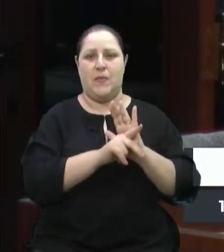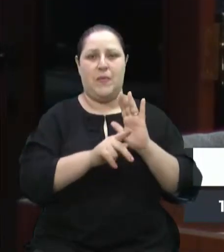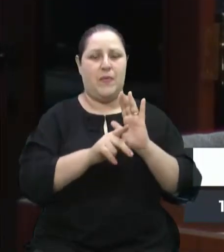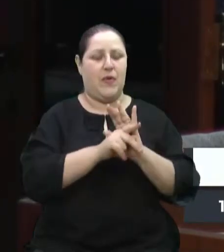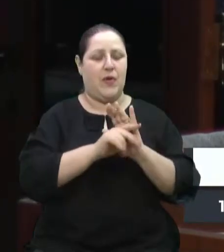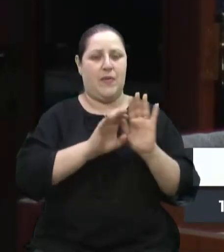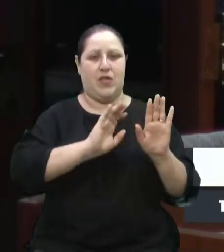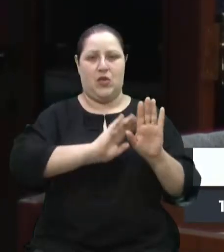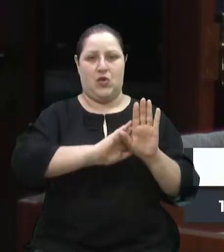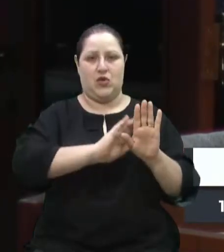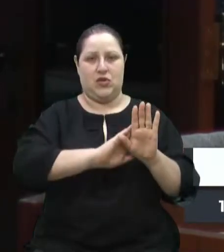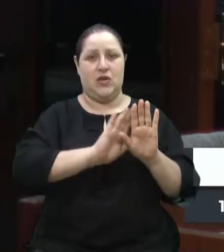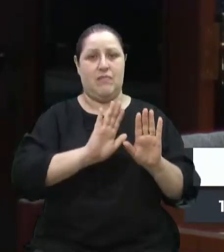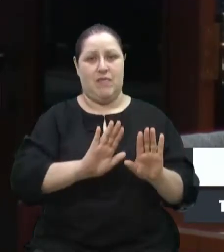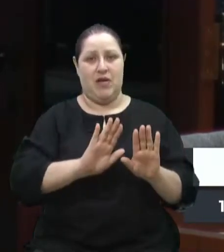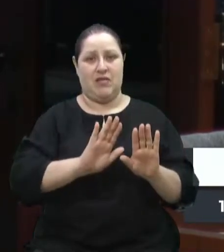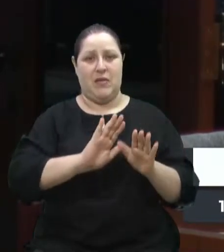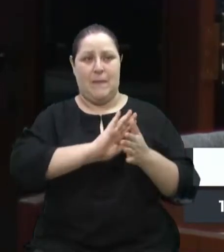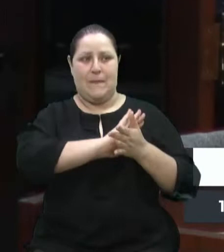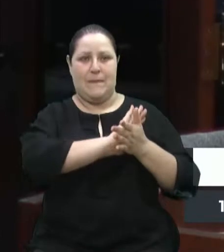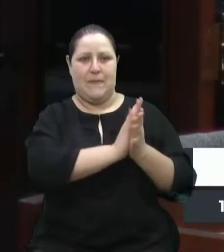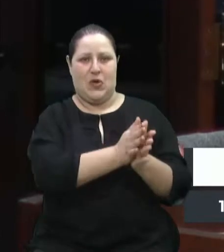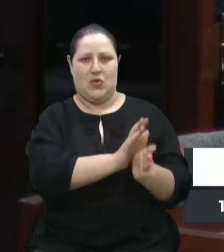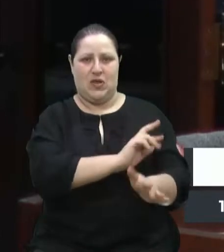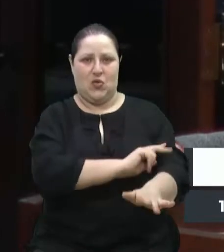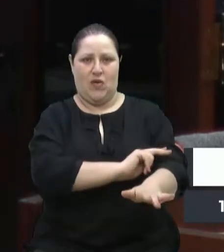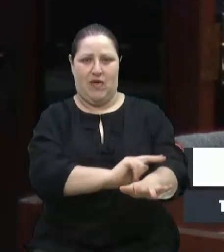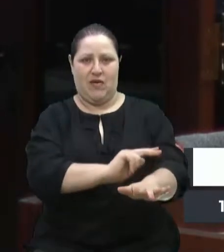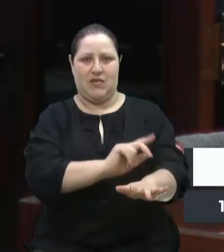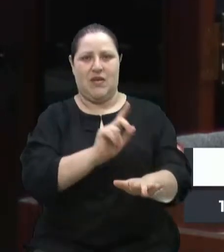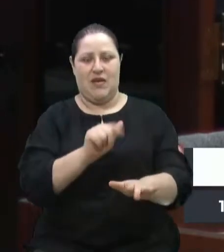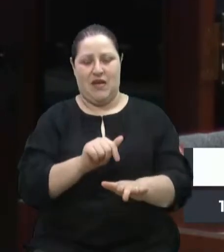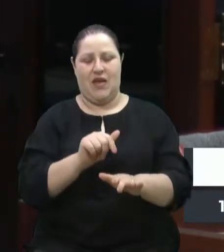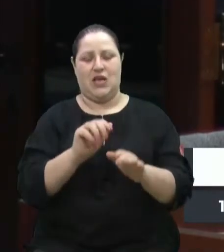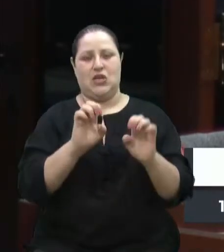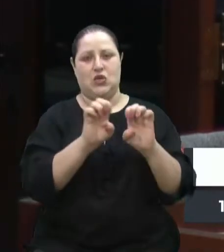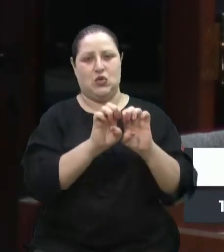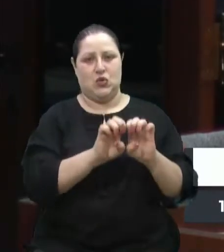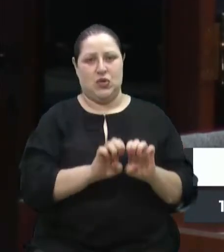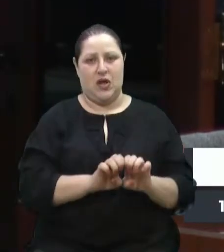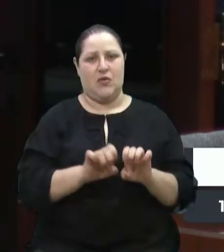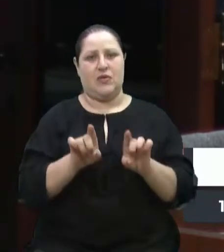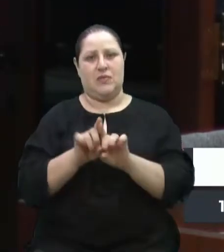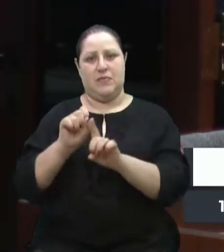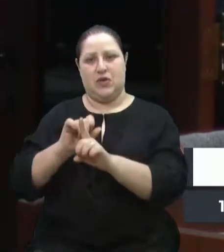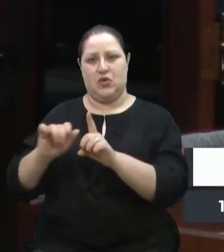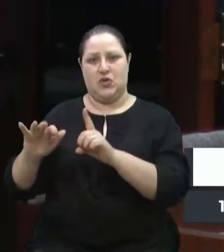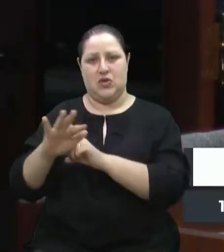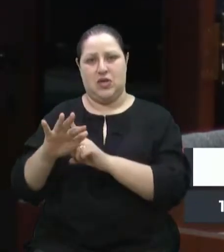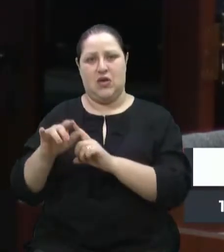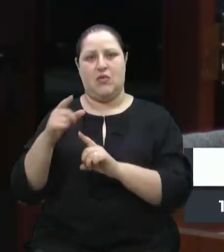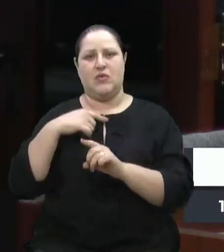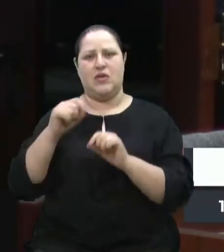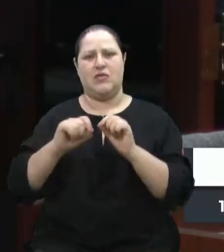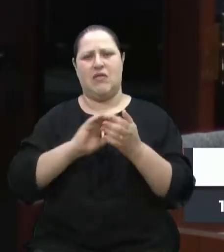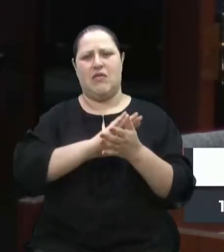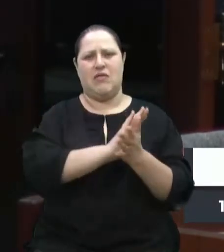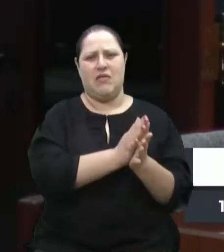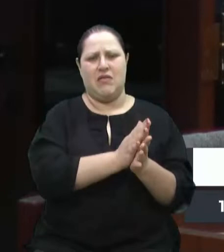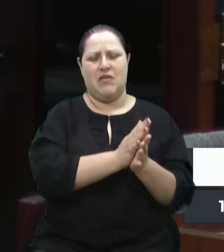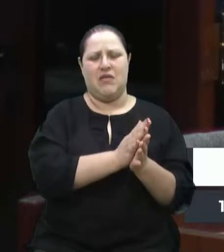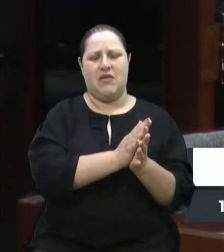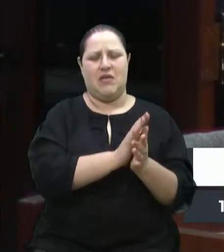O racismo é uma questão estrutural e social. O racismo segrega, mata e